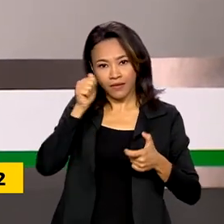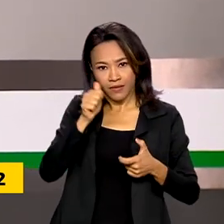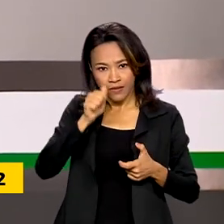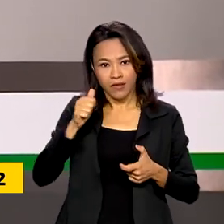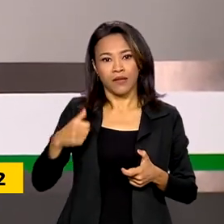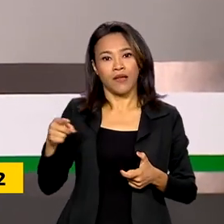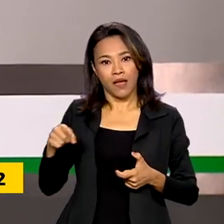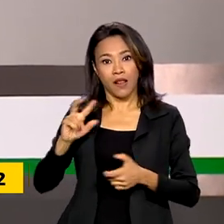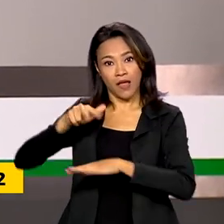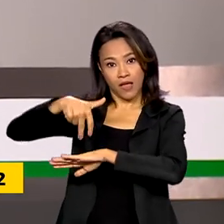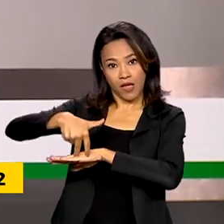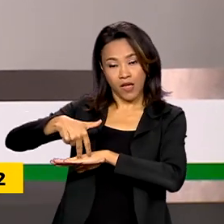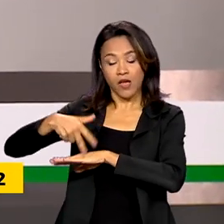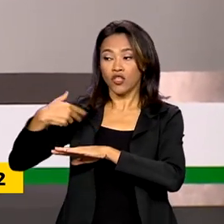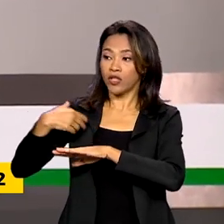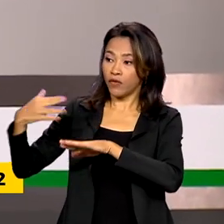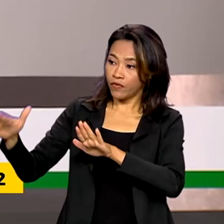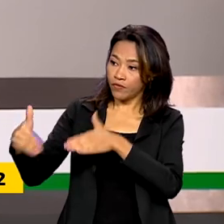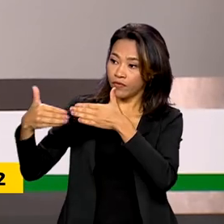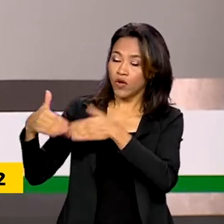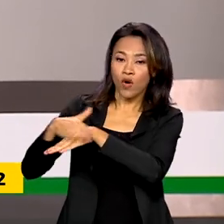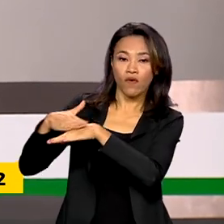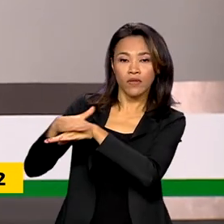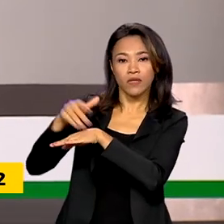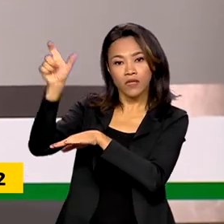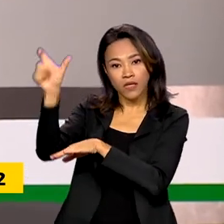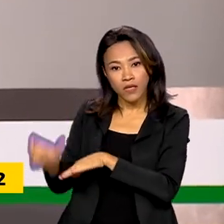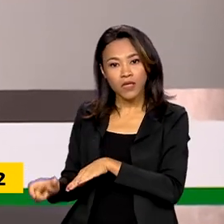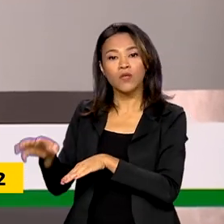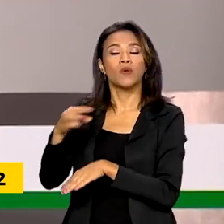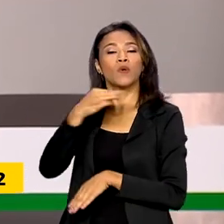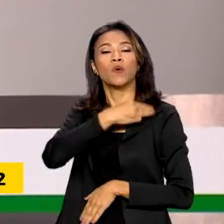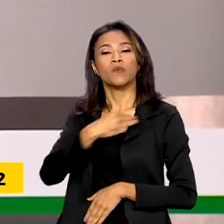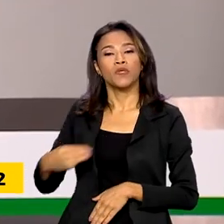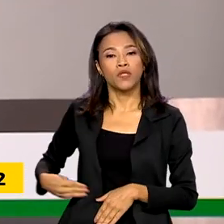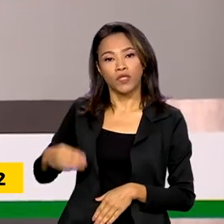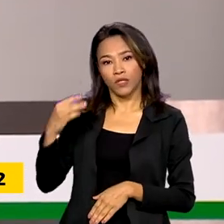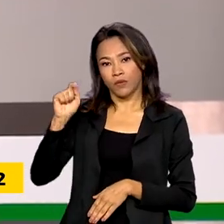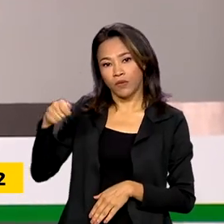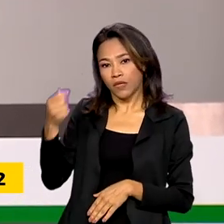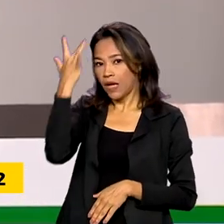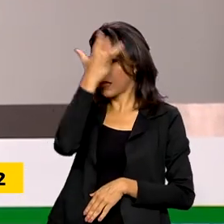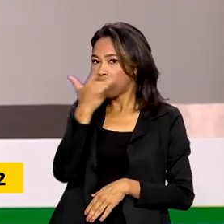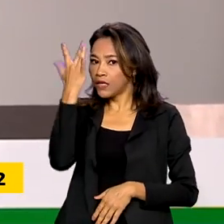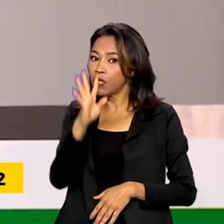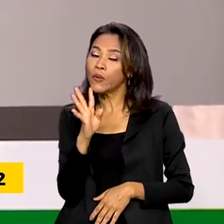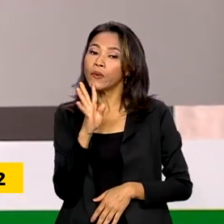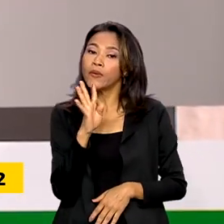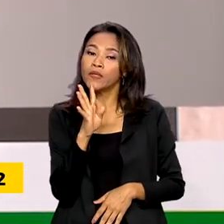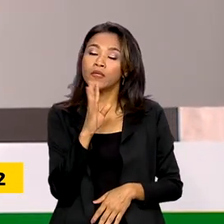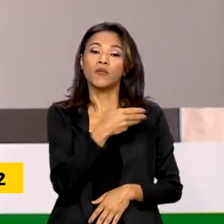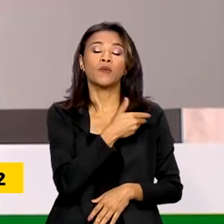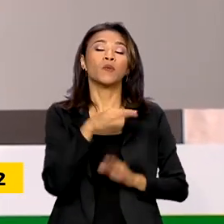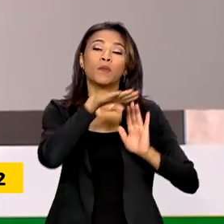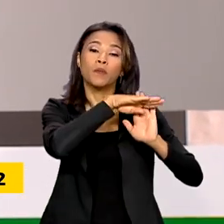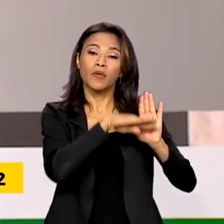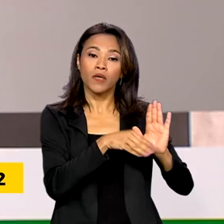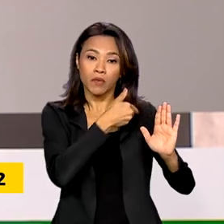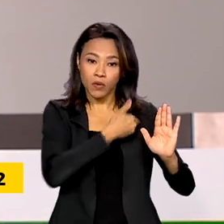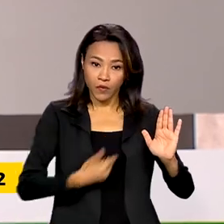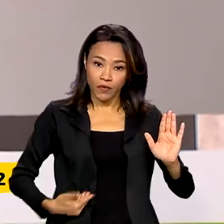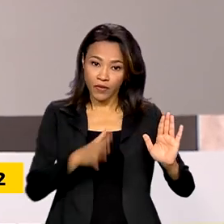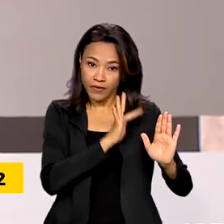Ontem ela esteve com o ministro da Fazenda, Fernando Haddad, e conheceu o programa do governo federal que prevê a regularização do